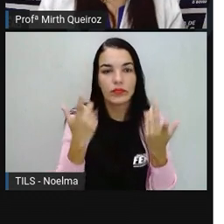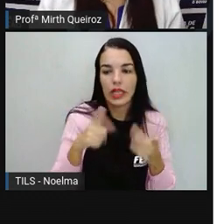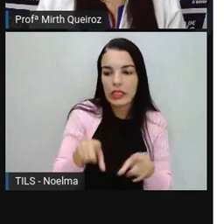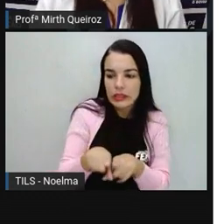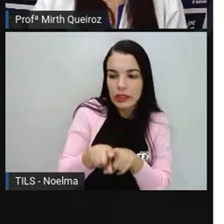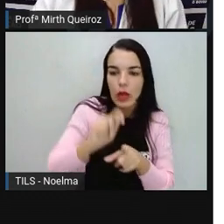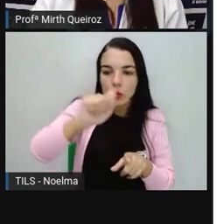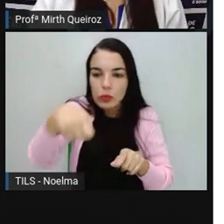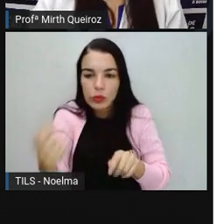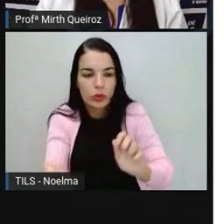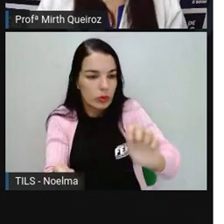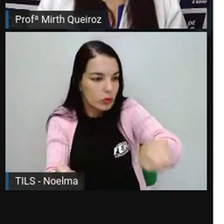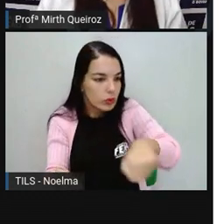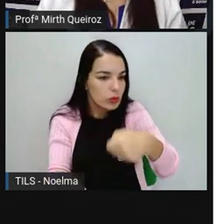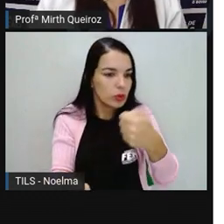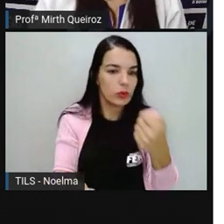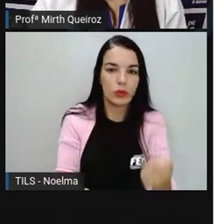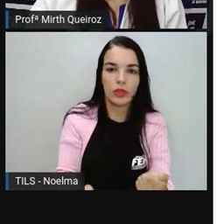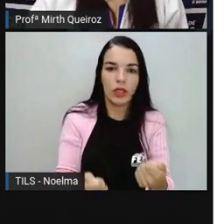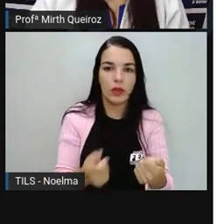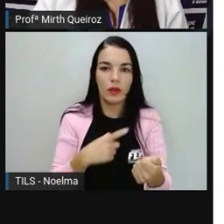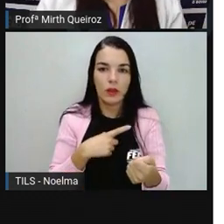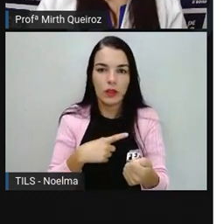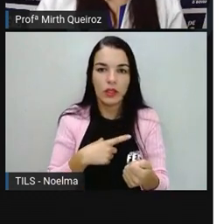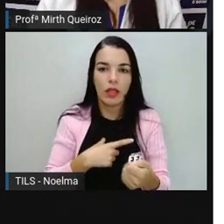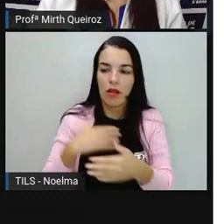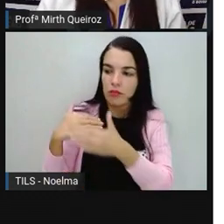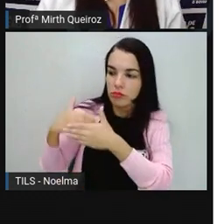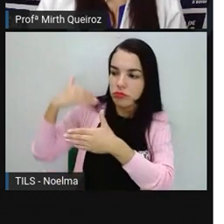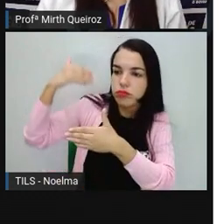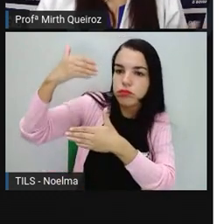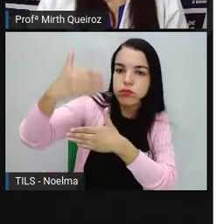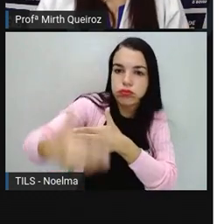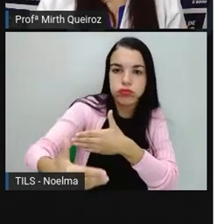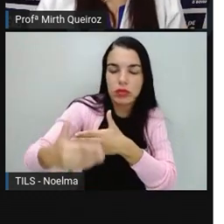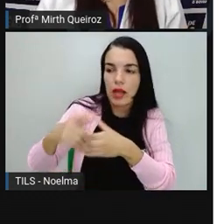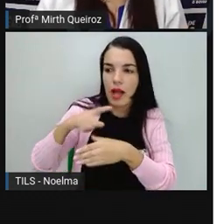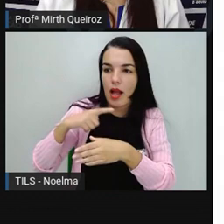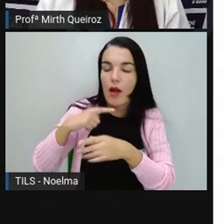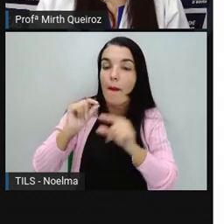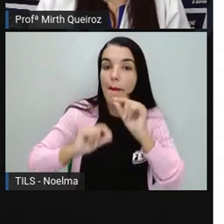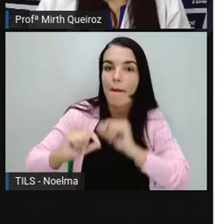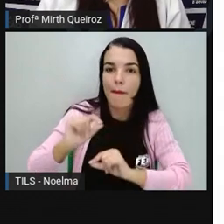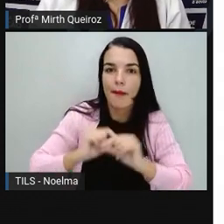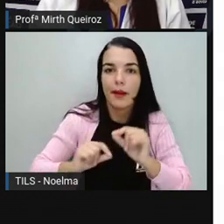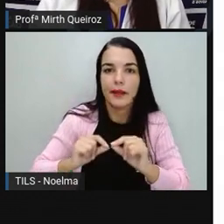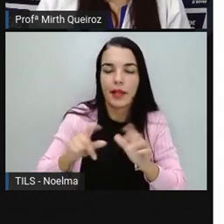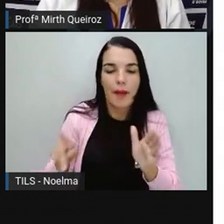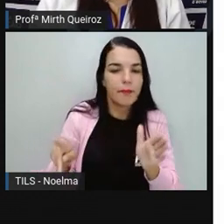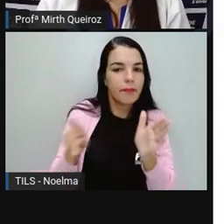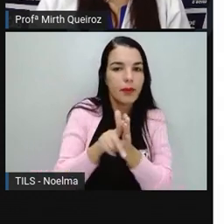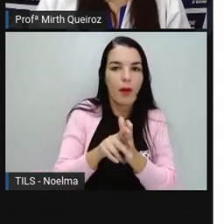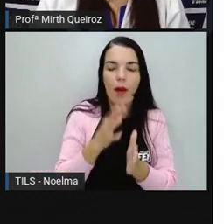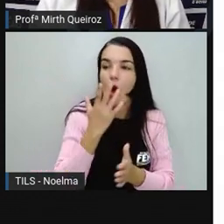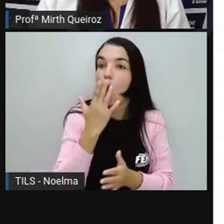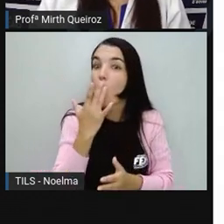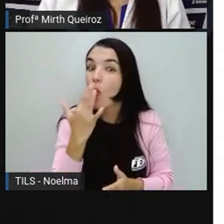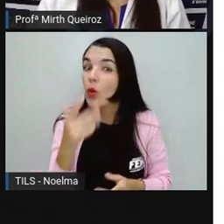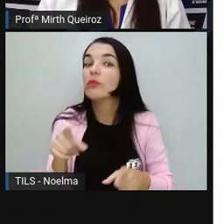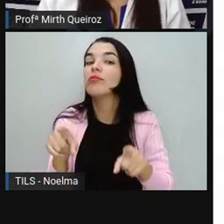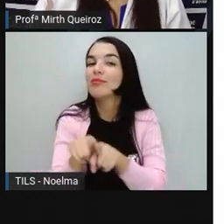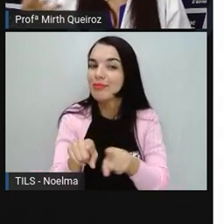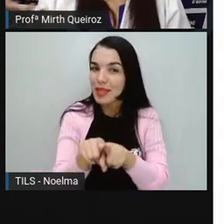símbolos que vai além dessas imagens de expressão. Então, nós temos também as próprias cores também,